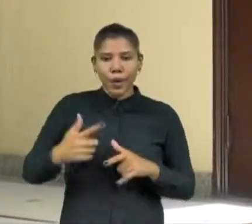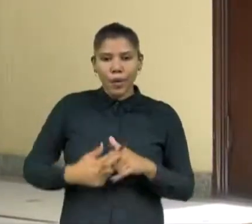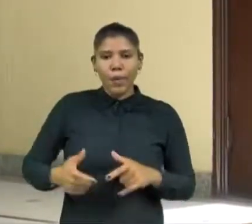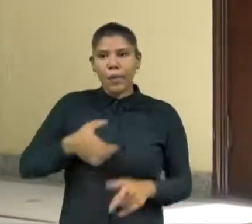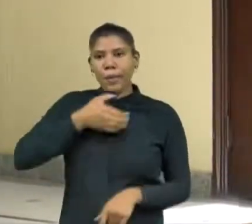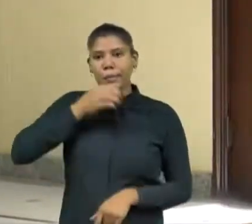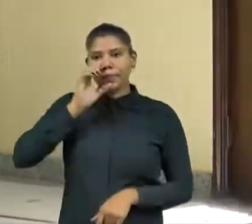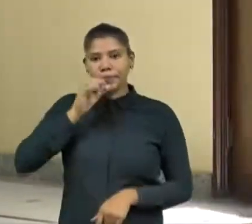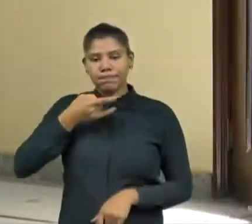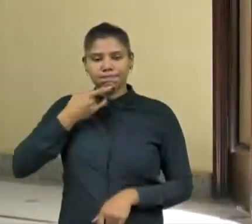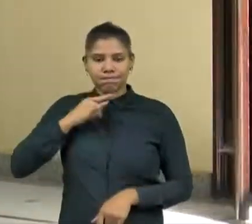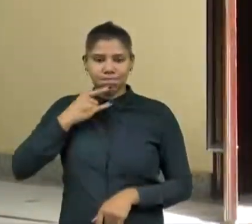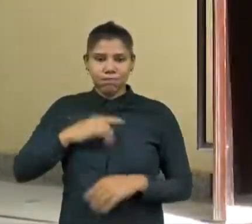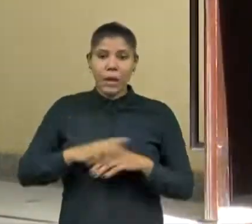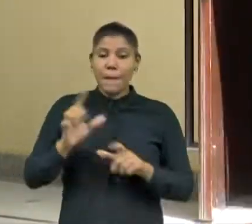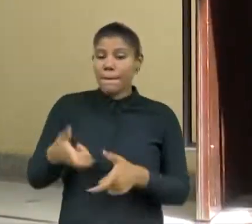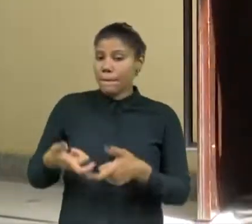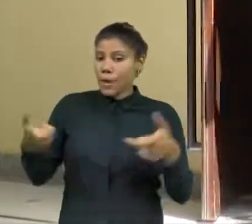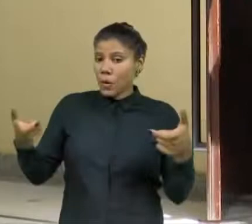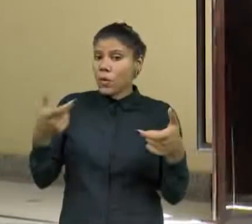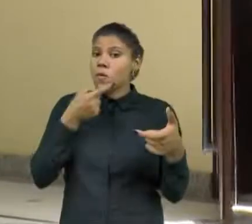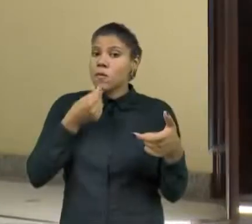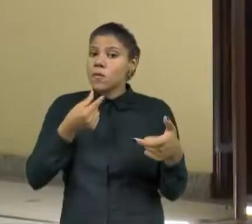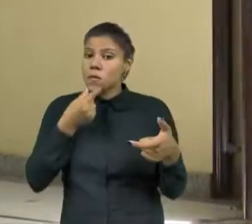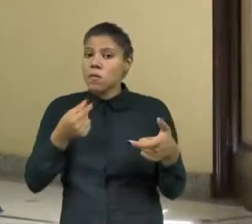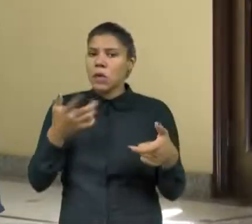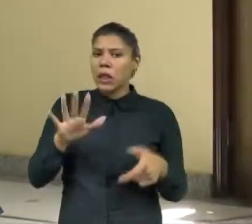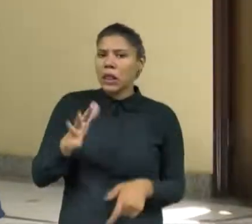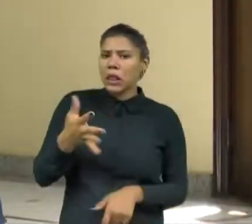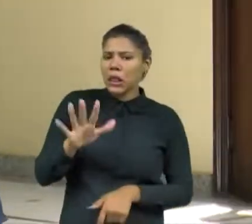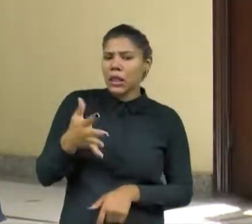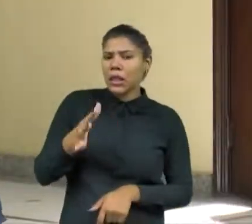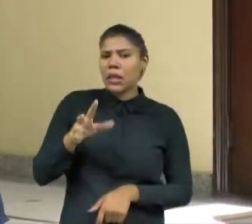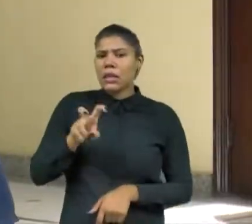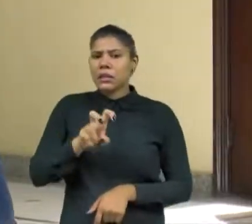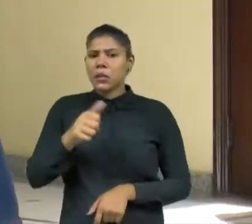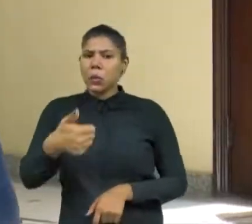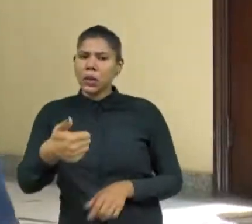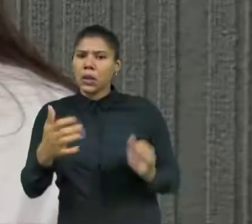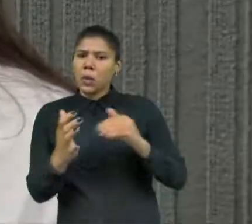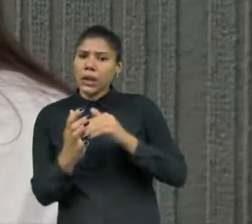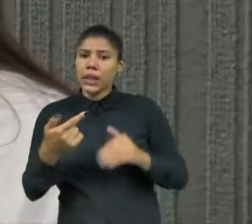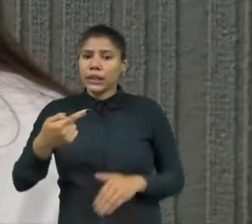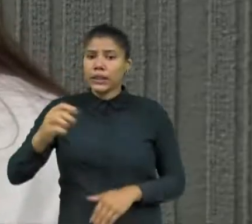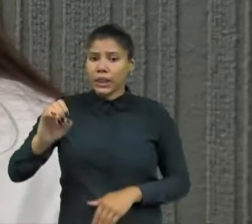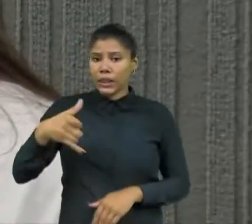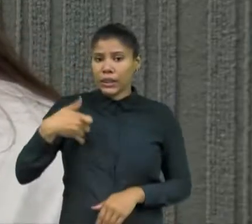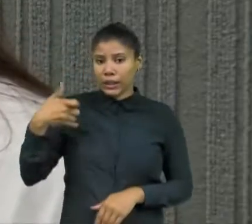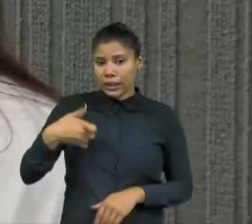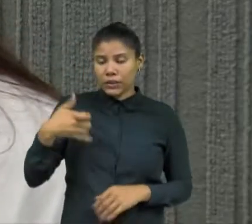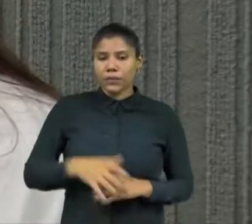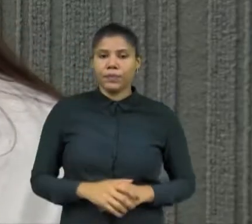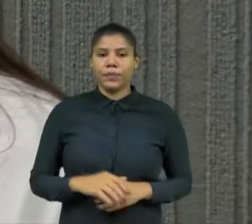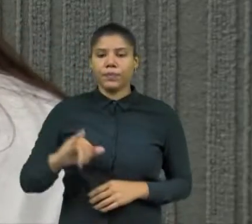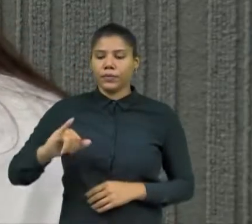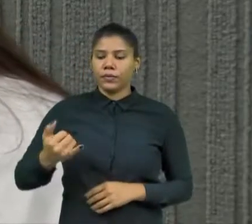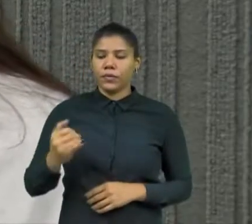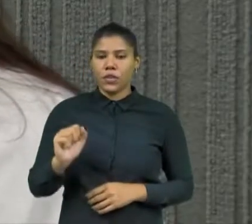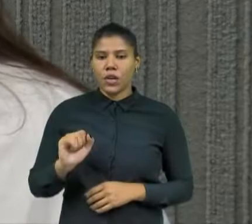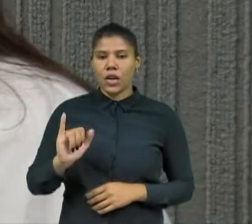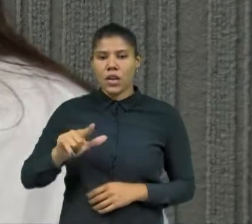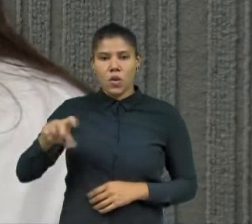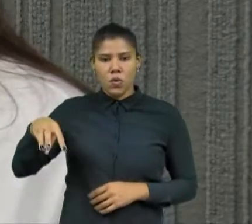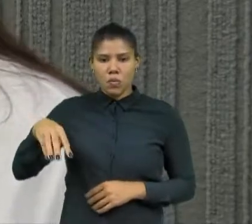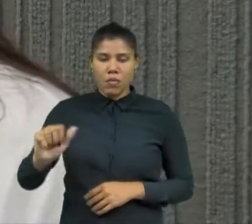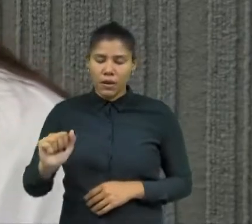de sexo masculino e tem na faixa etária de 51 a 70 anos. Já a Ilma faz parte da estatística